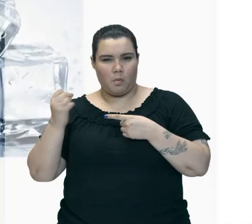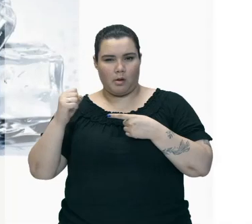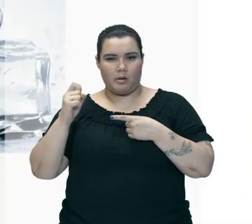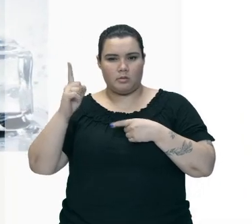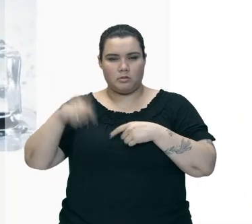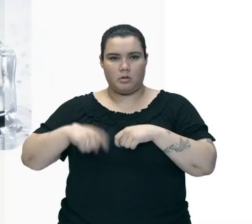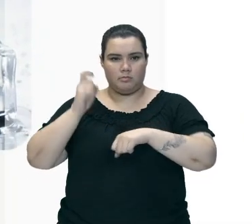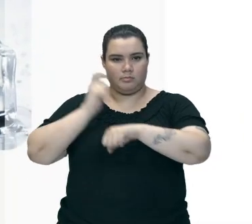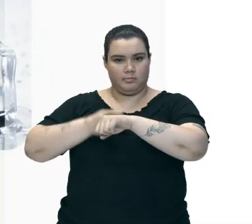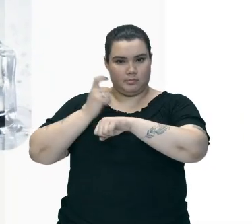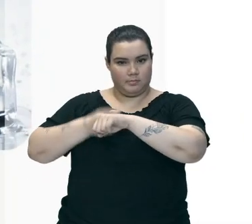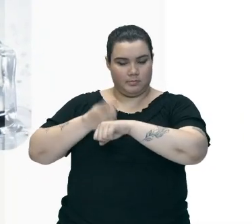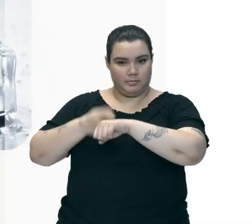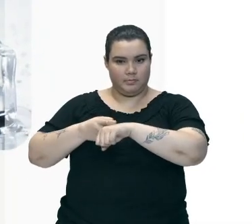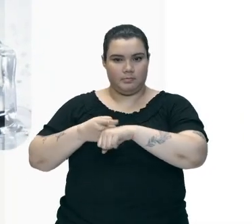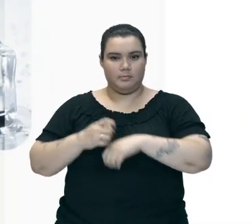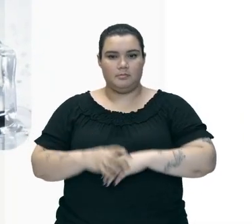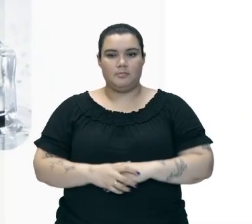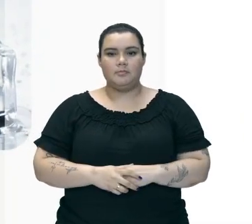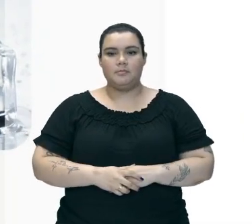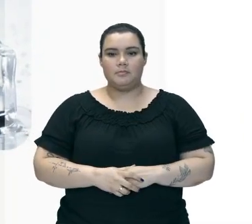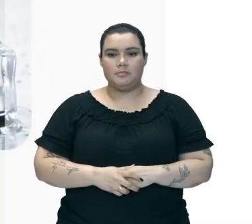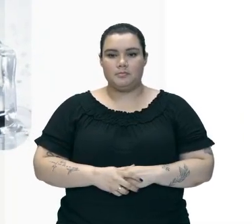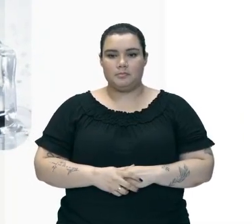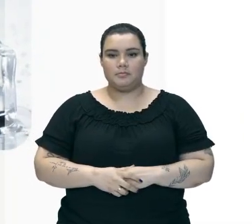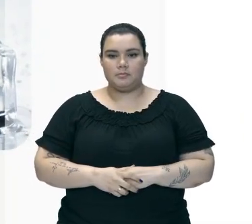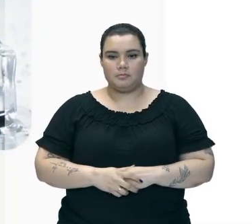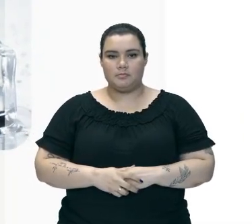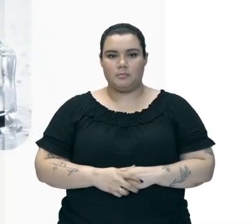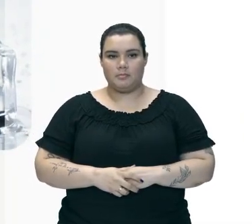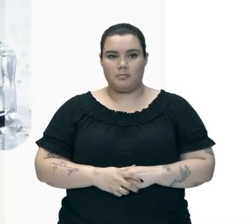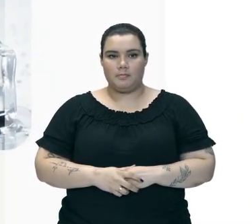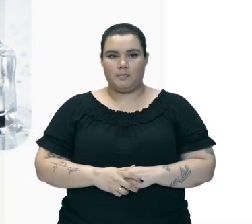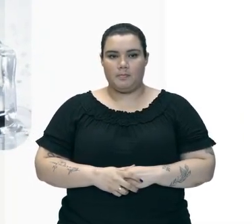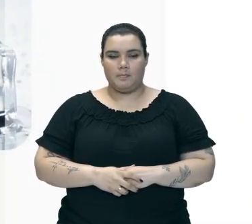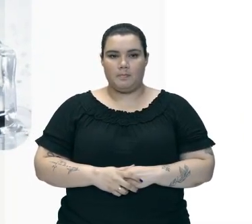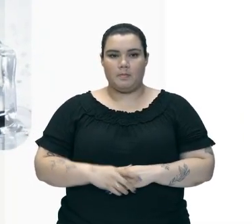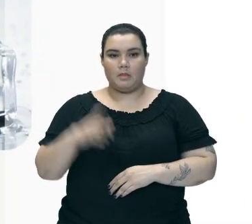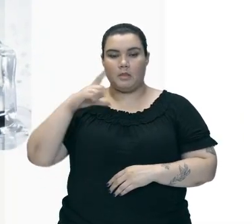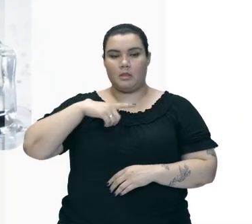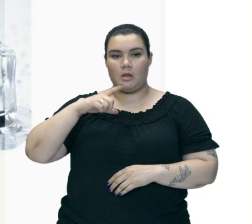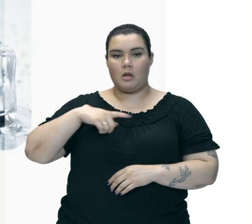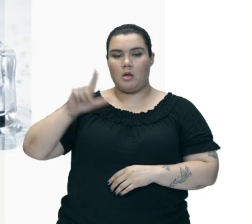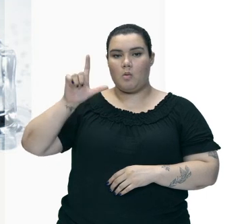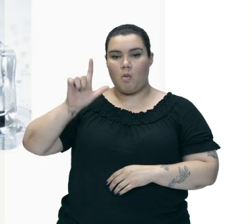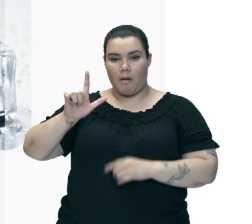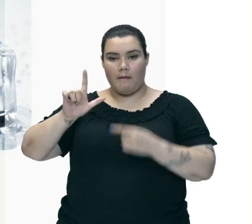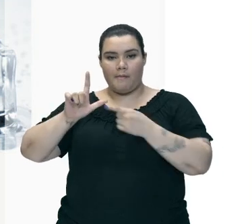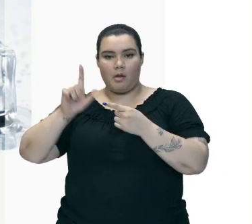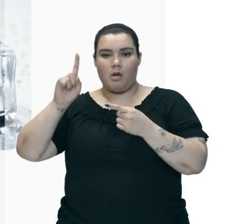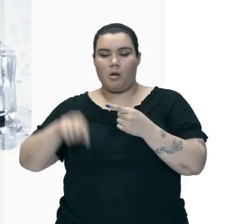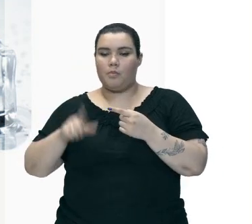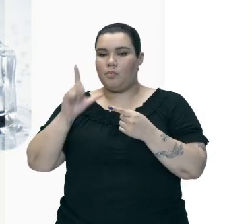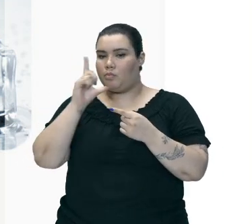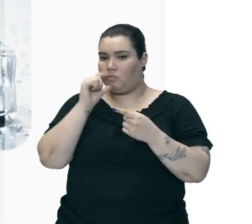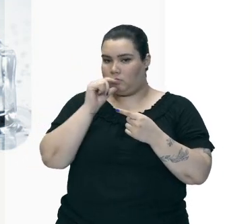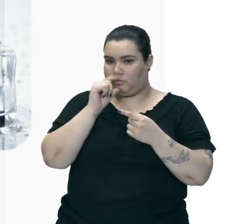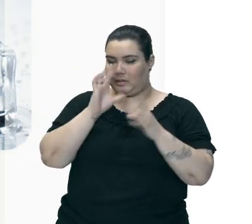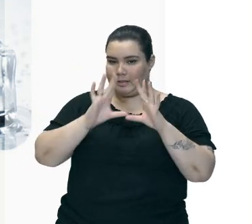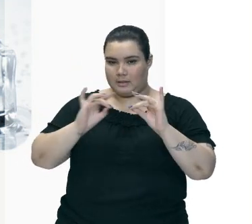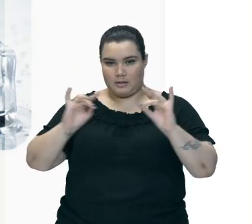Deixa eu colocar Só para cá Nós temos O líquido E nós temos O gasoso